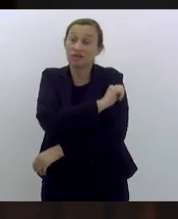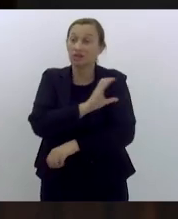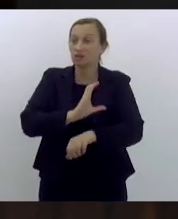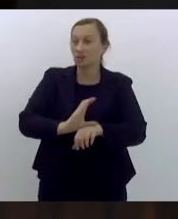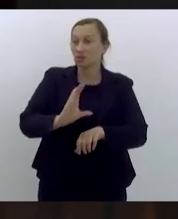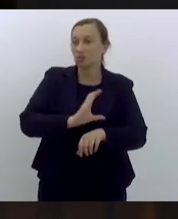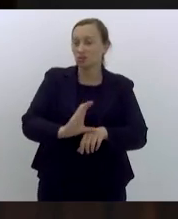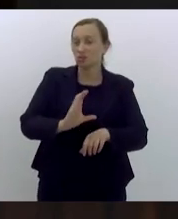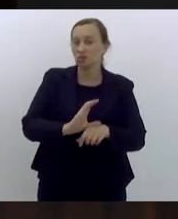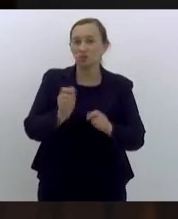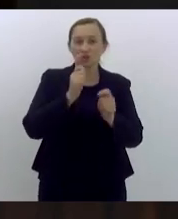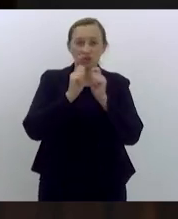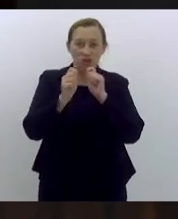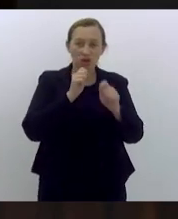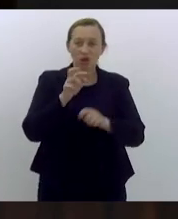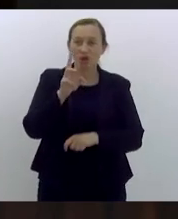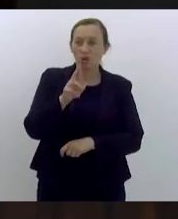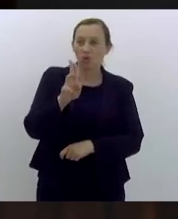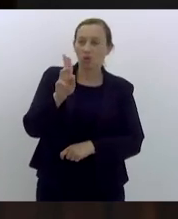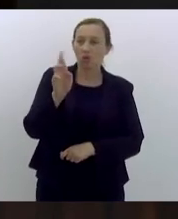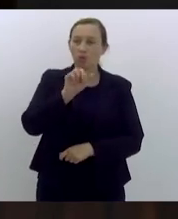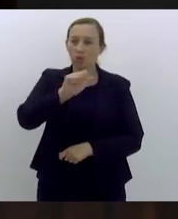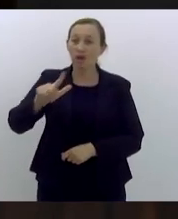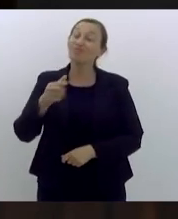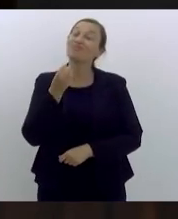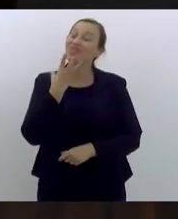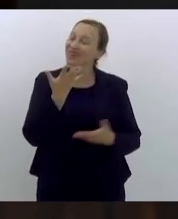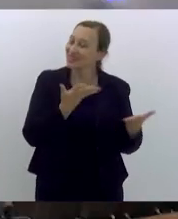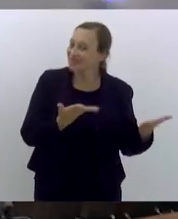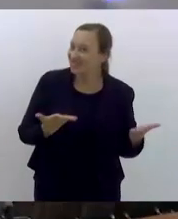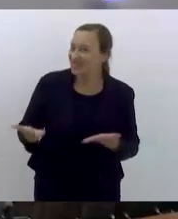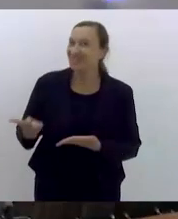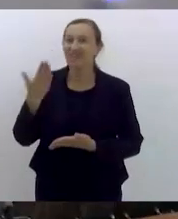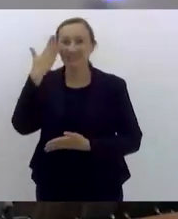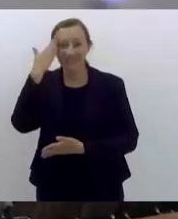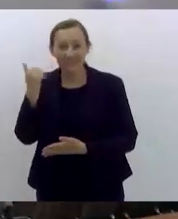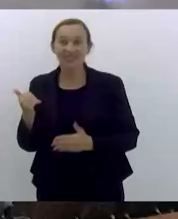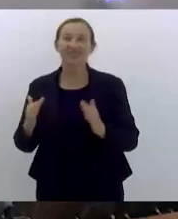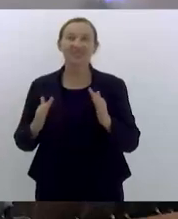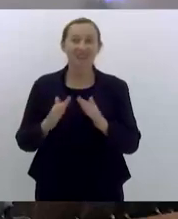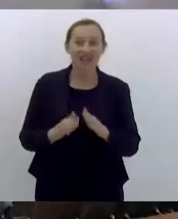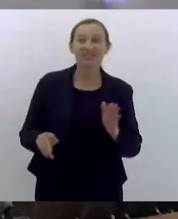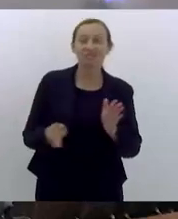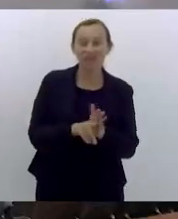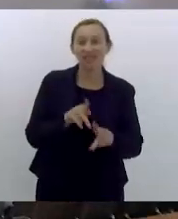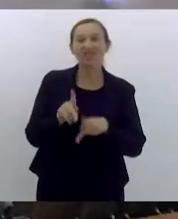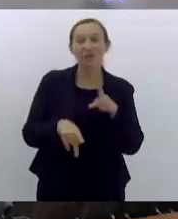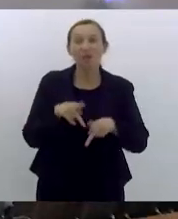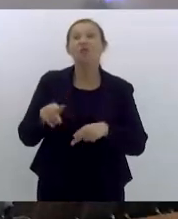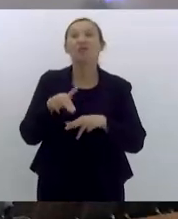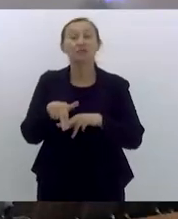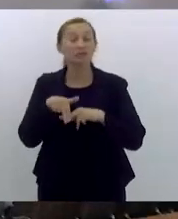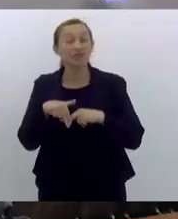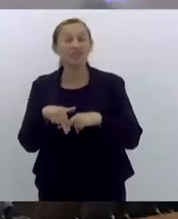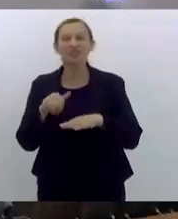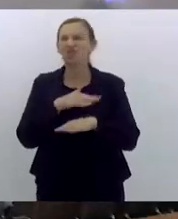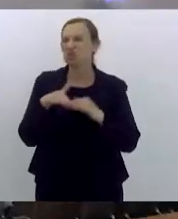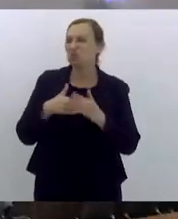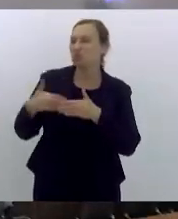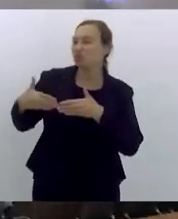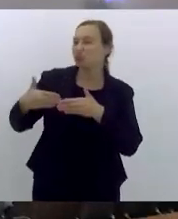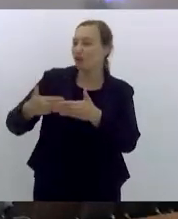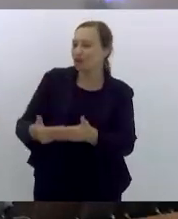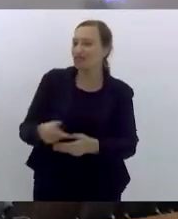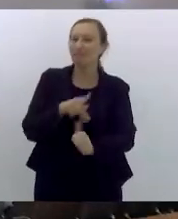jornalismo da Rural sejam bem vindos a gente sabe que essa casa é a casa do povo e portanto todo um processo